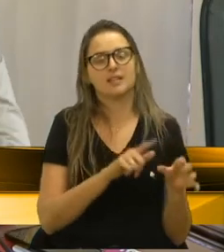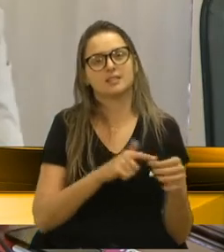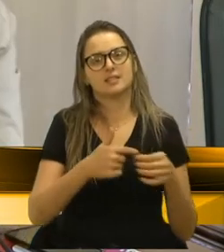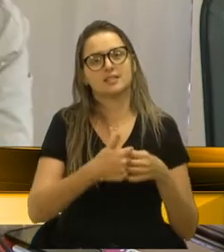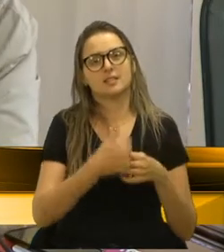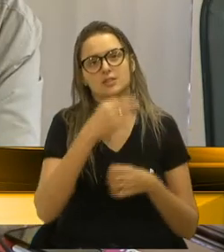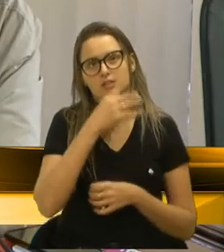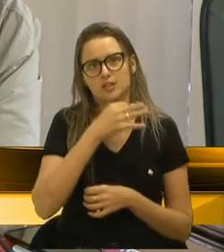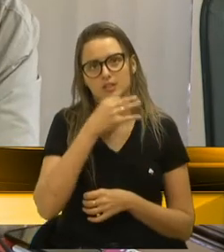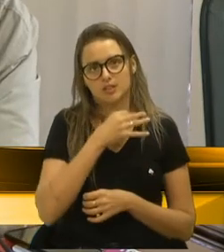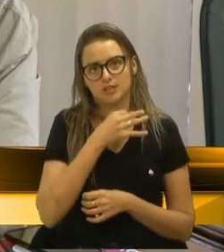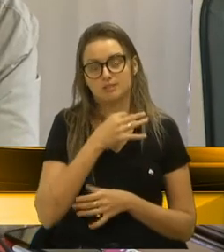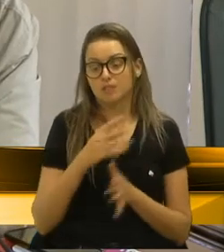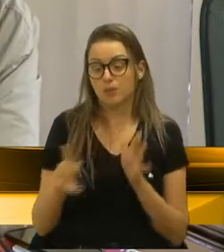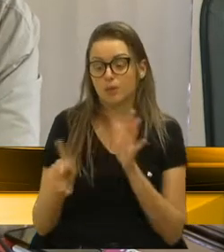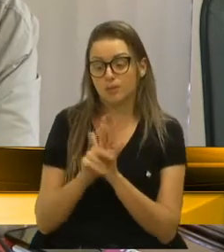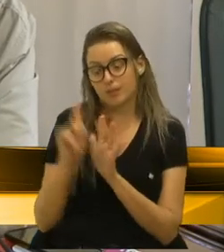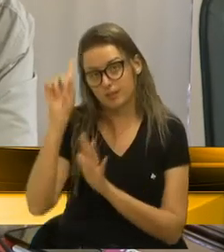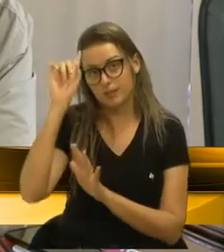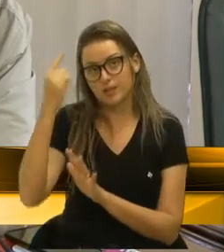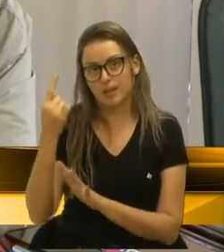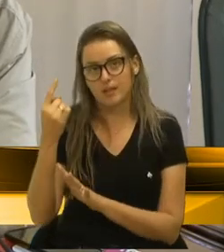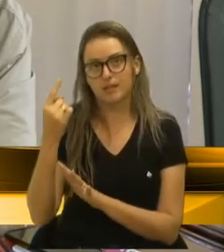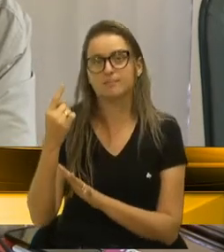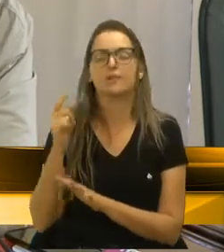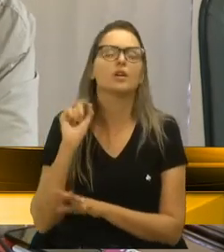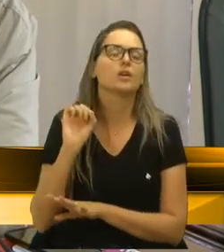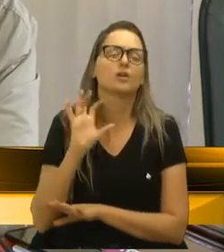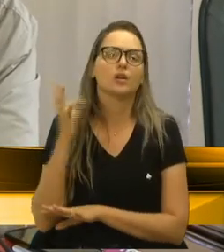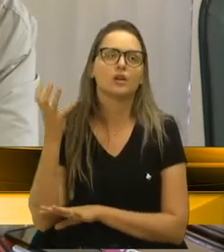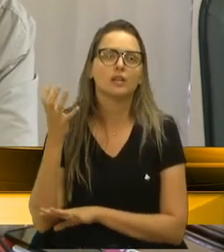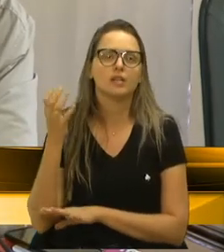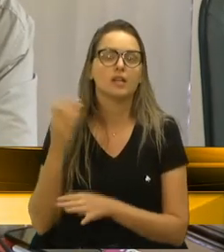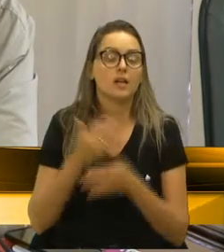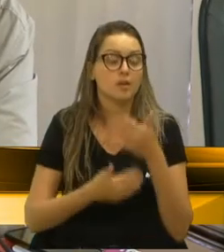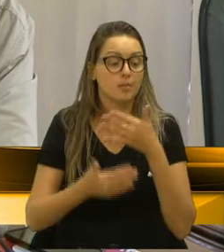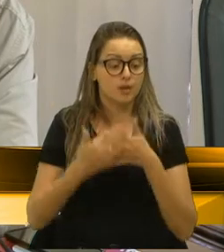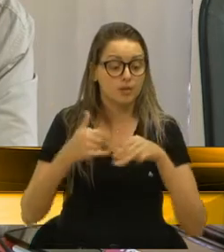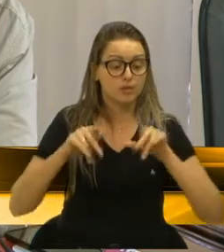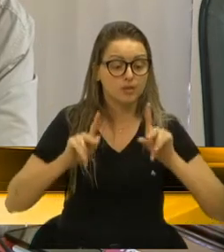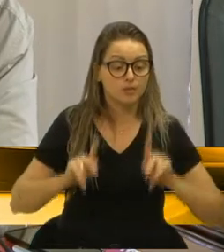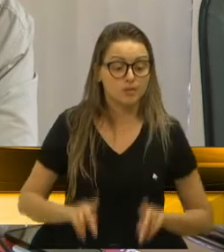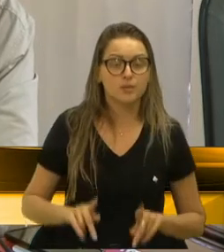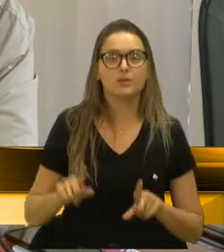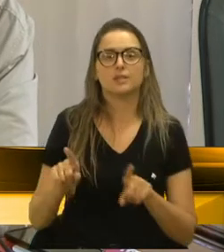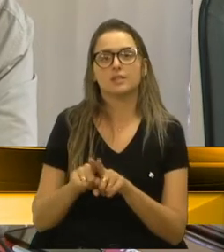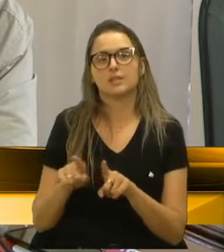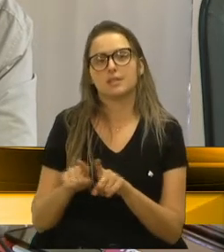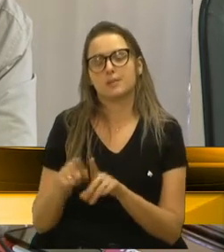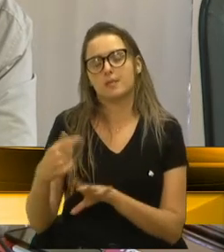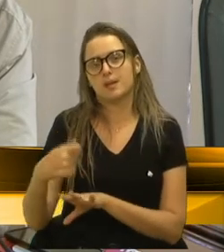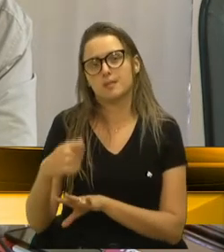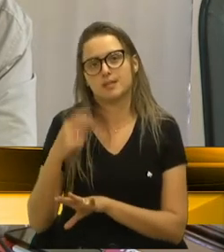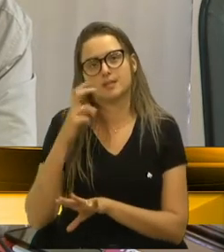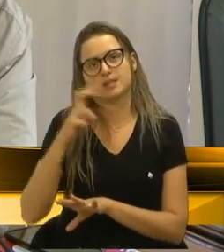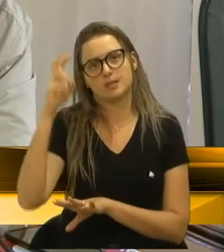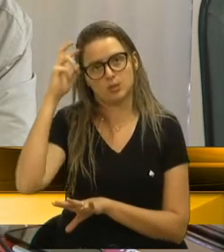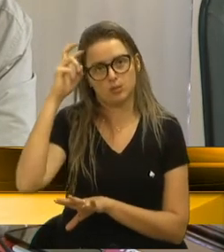Sul, e com a sua ideia, consequentemente, para aquelas pessoas que também precisam de cultura.